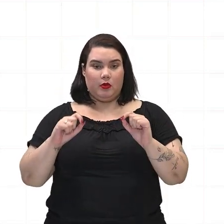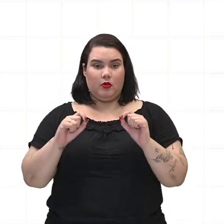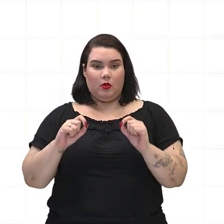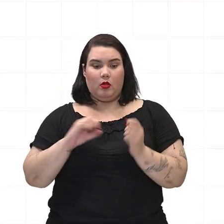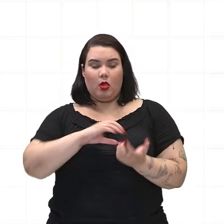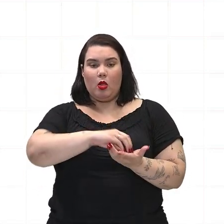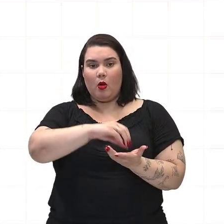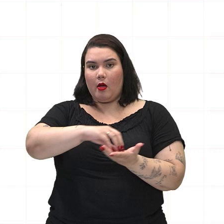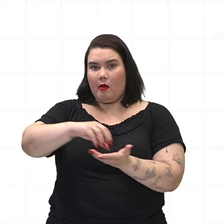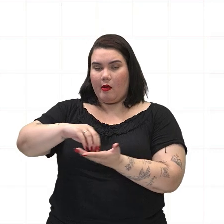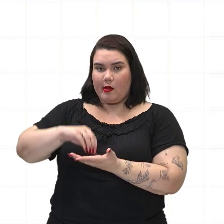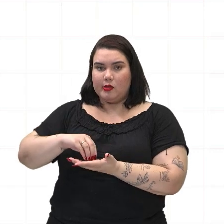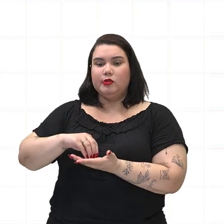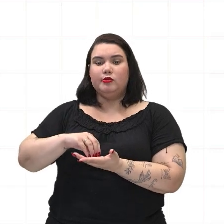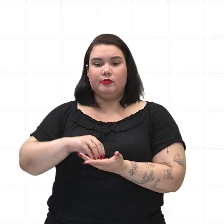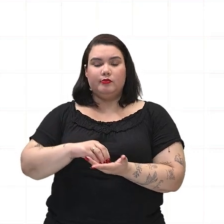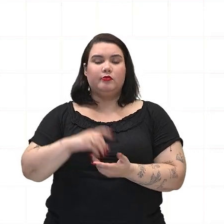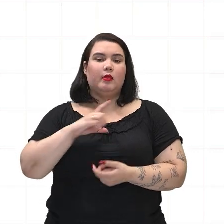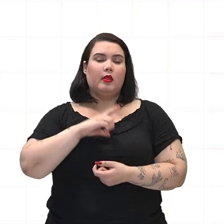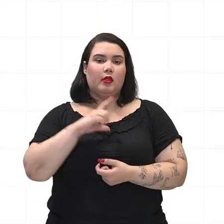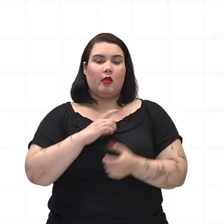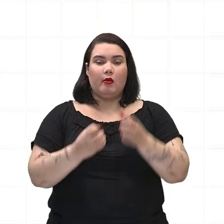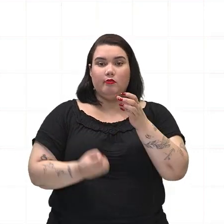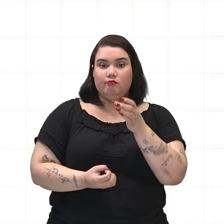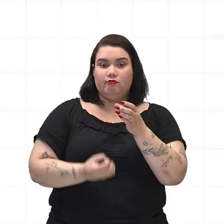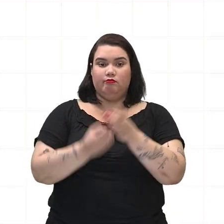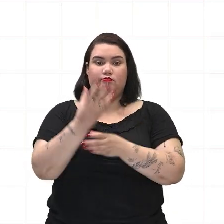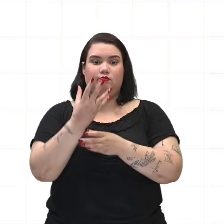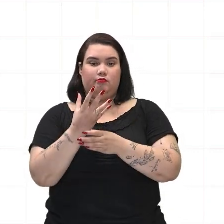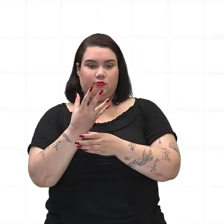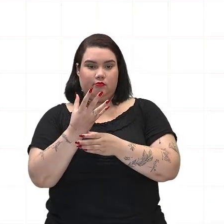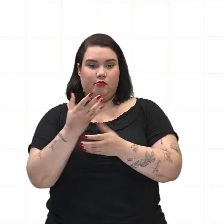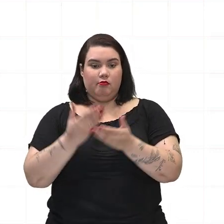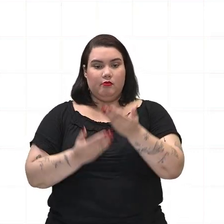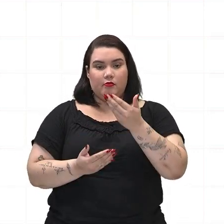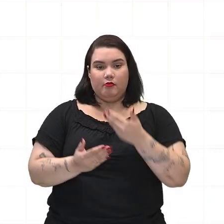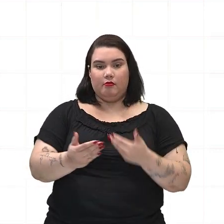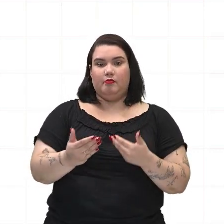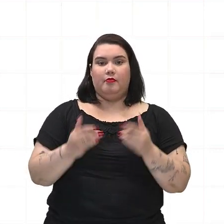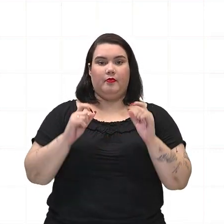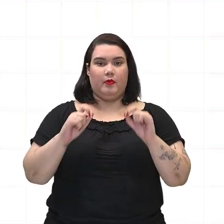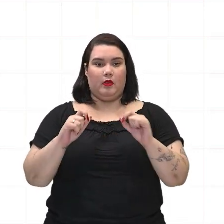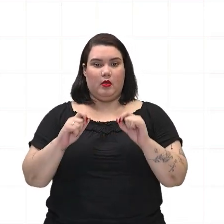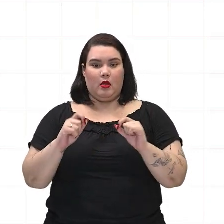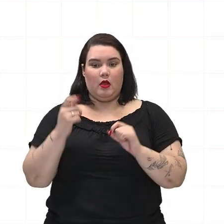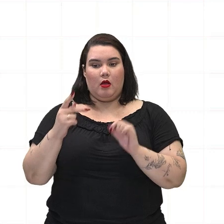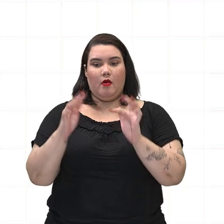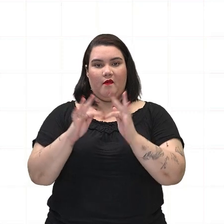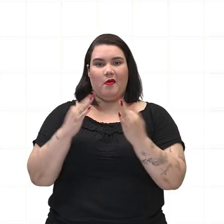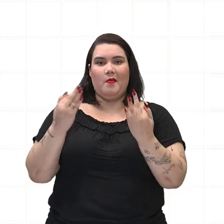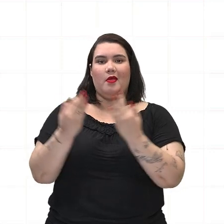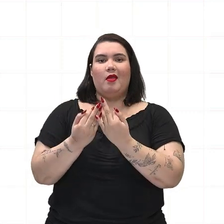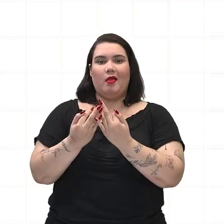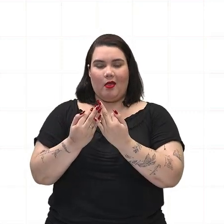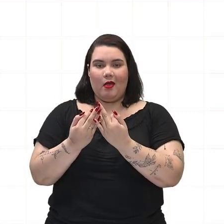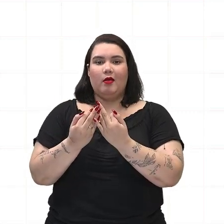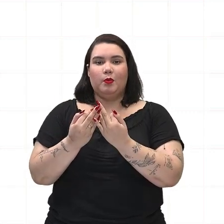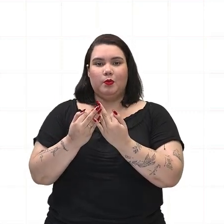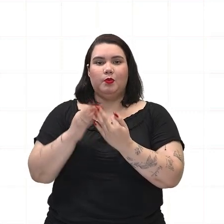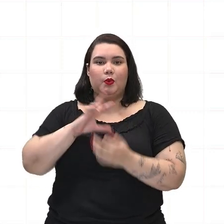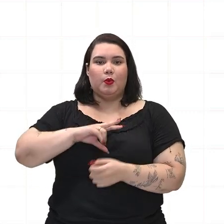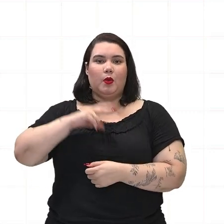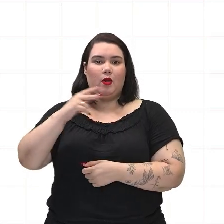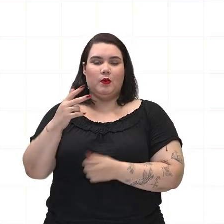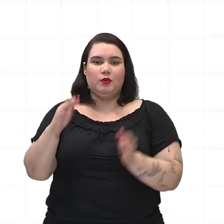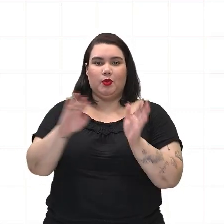Instituições que vão ser criadas a partir da vinda da família real. Então, olha